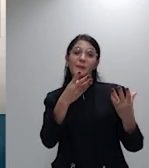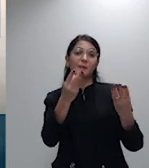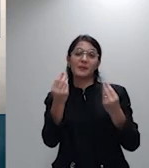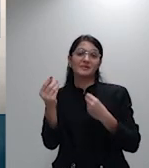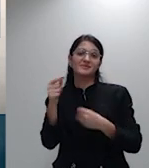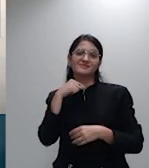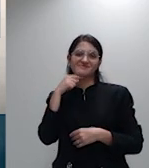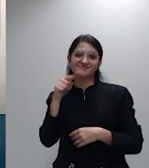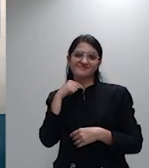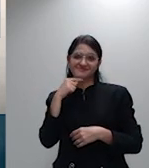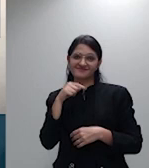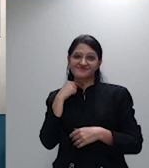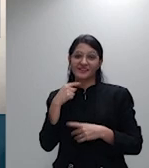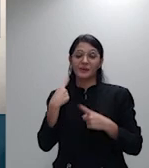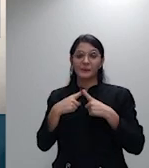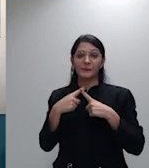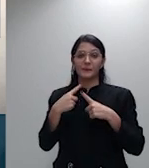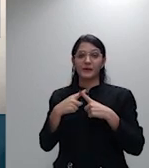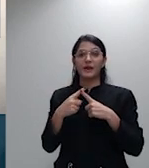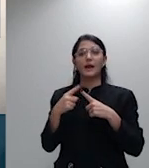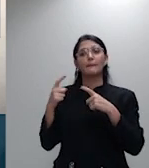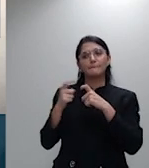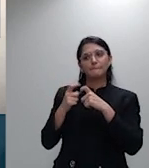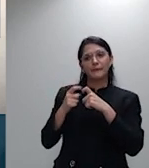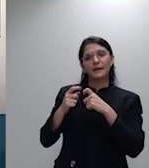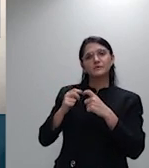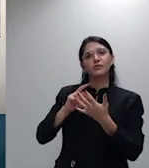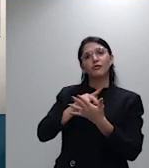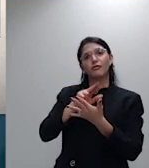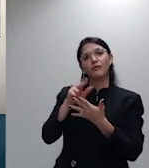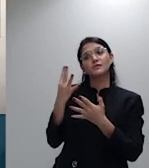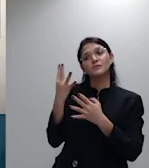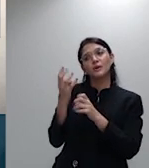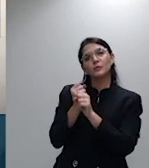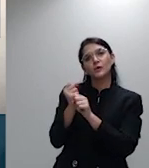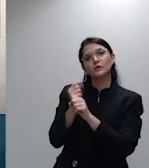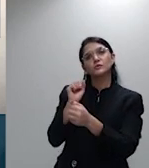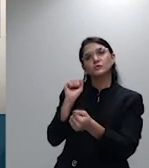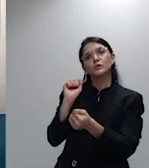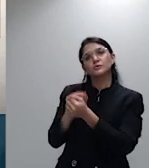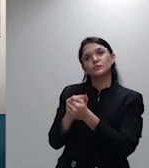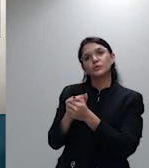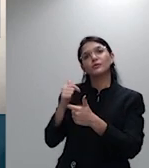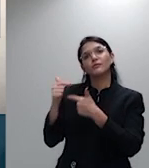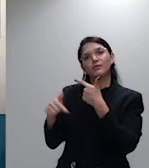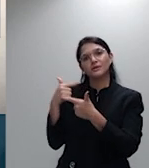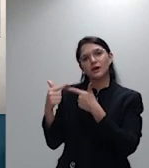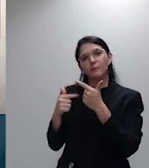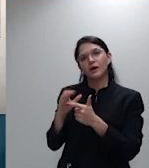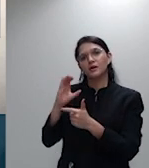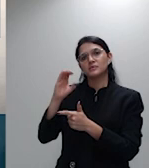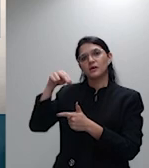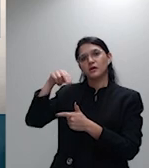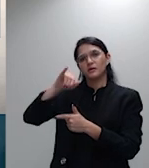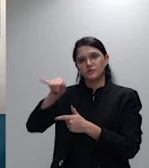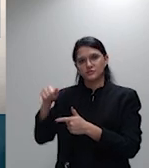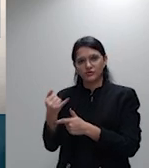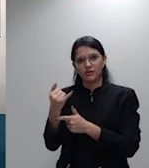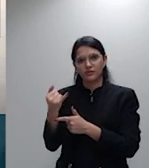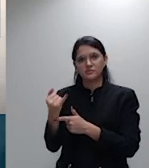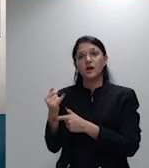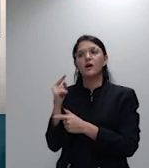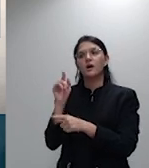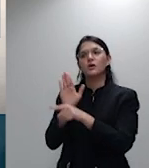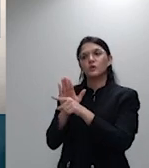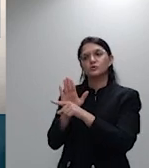com quem pude conviver ao longo dos quatro anos dentro do Conselho Nacional de Justiça cuidando das questões da saúde é uma realidade